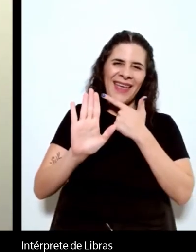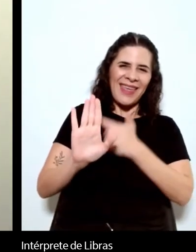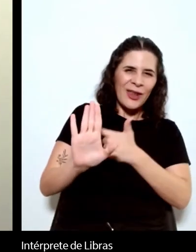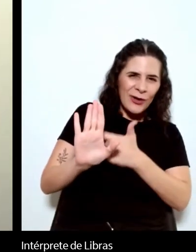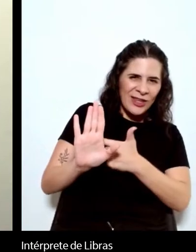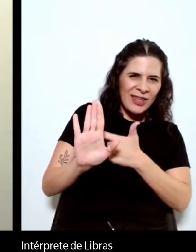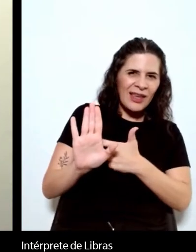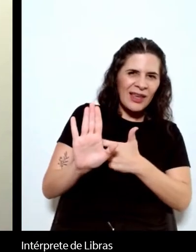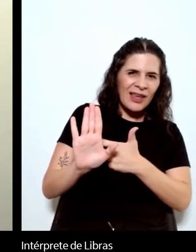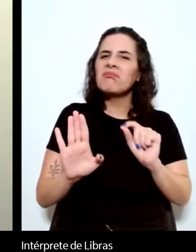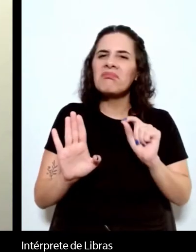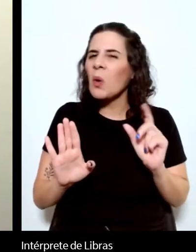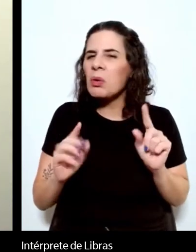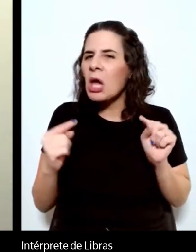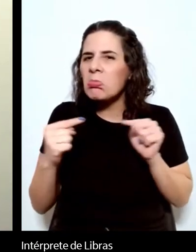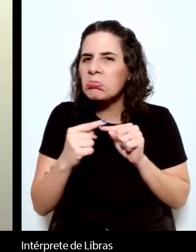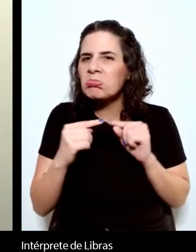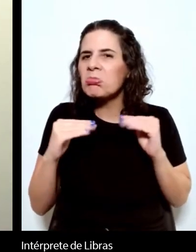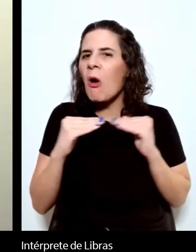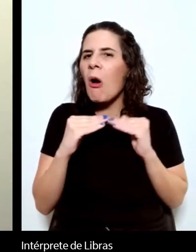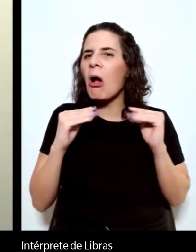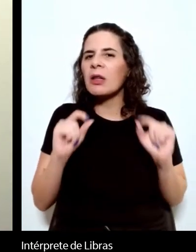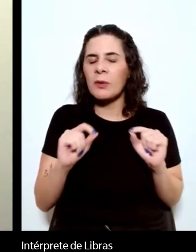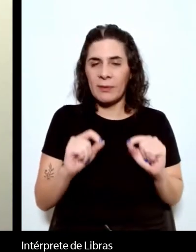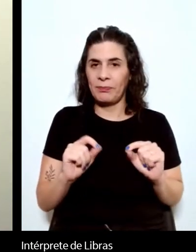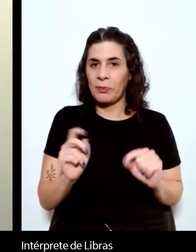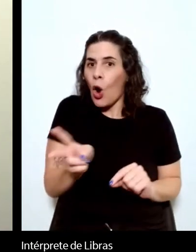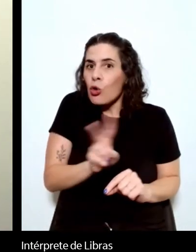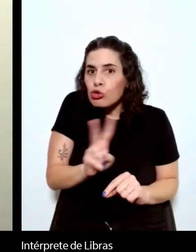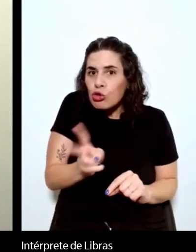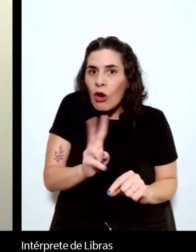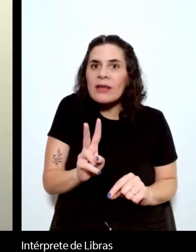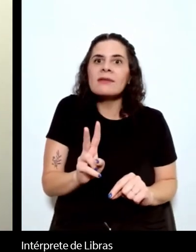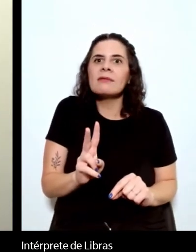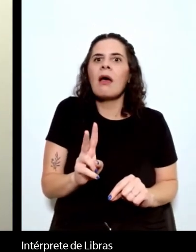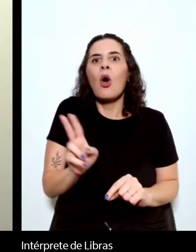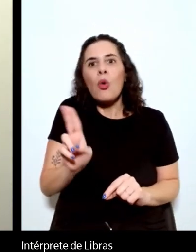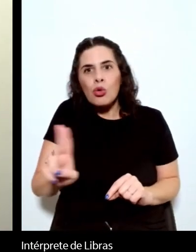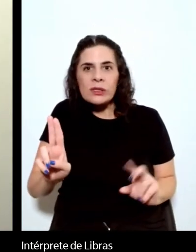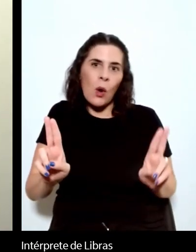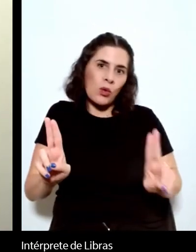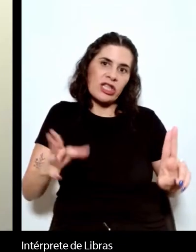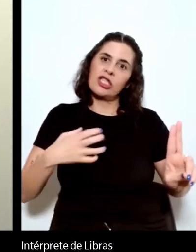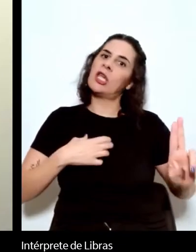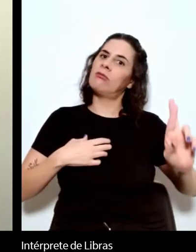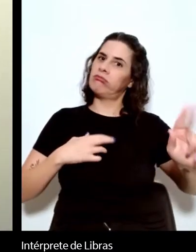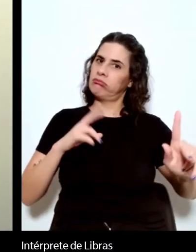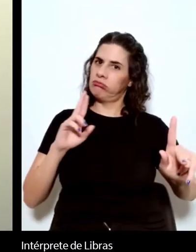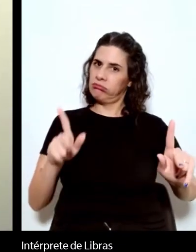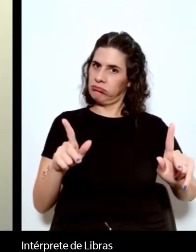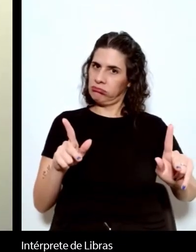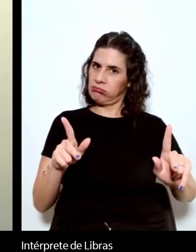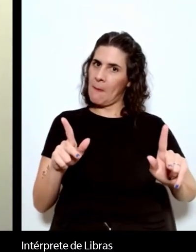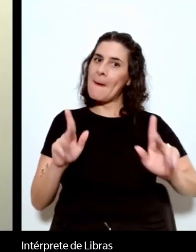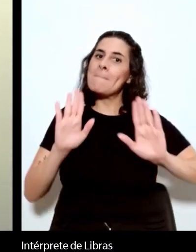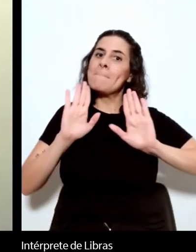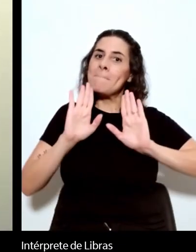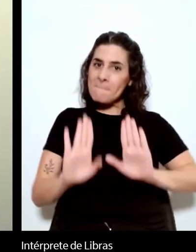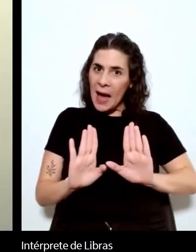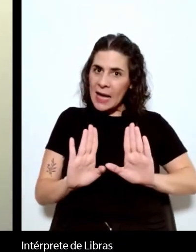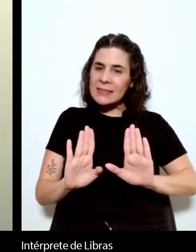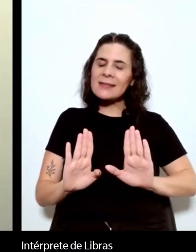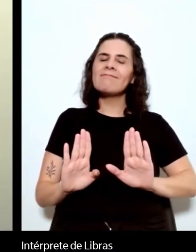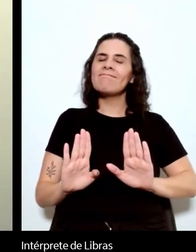são os autores usam a ironia a ironia de forma diferente mas eu acho que a ironia é o